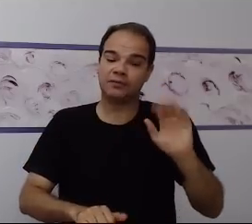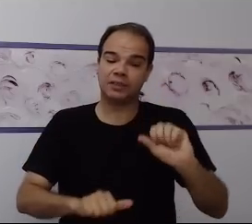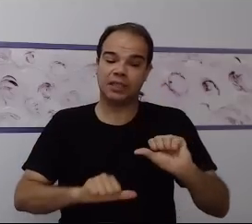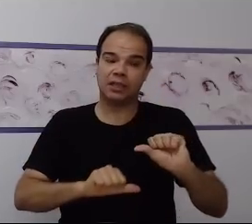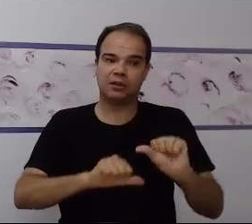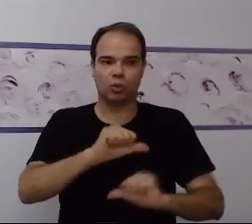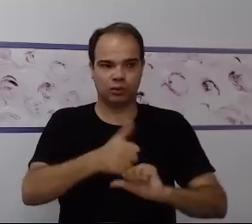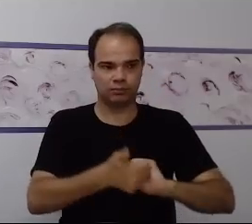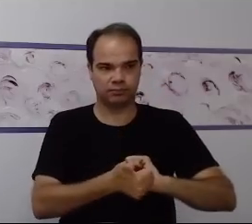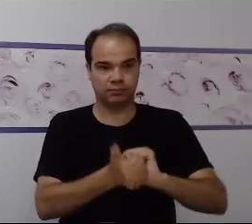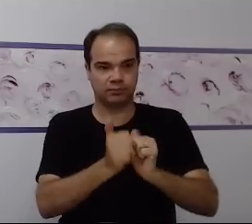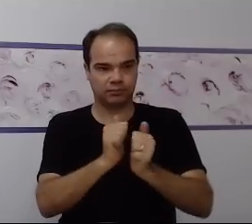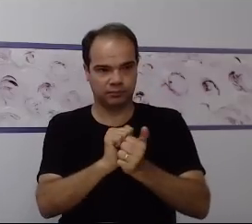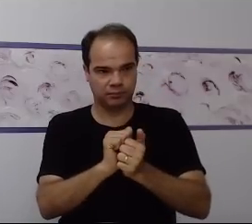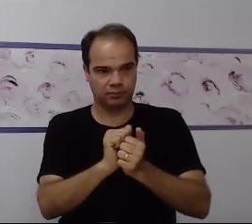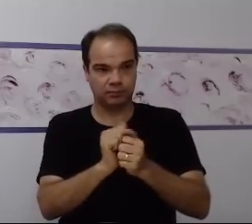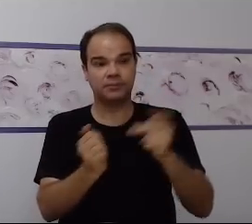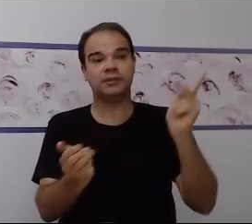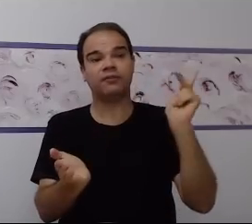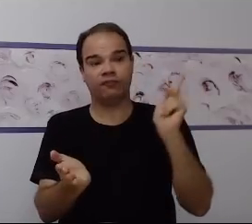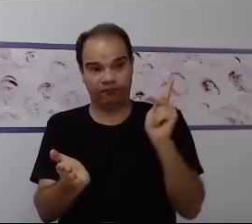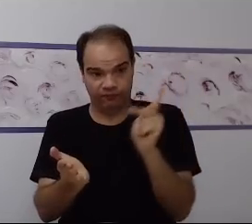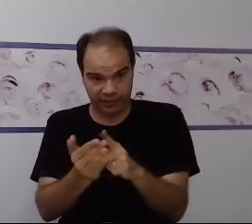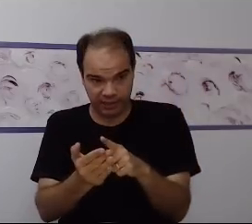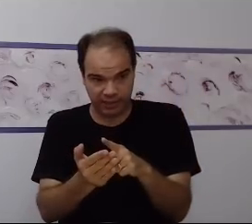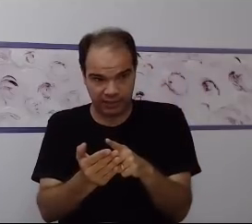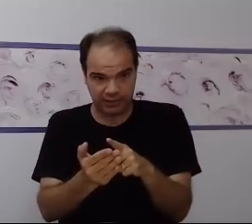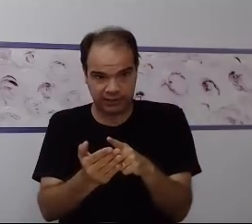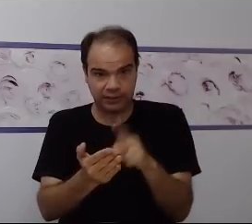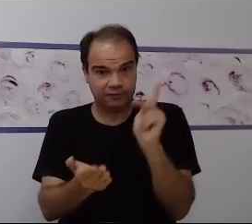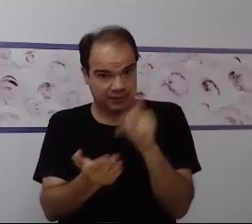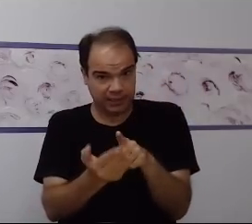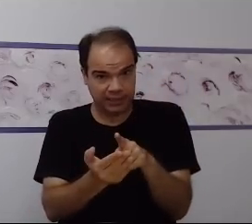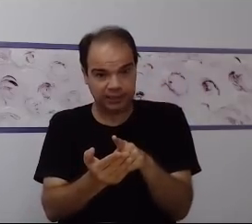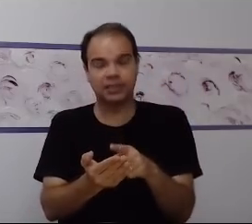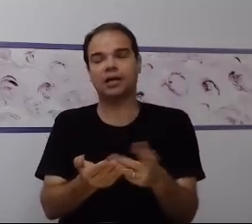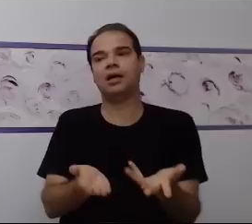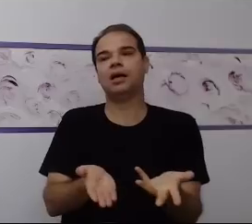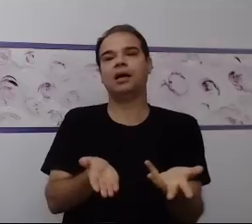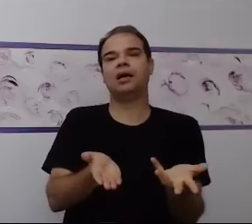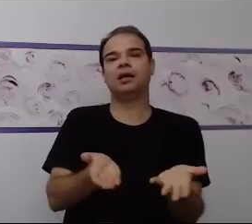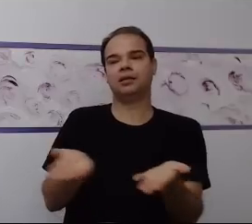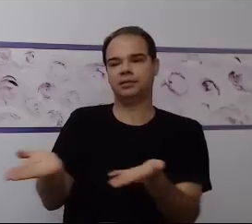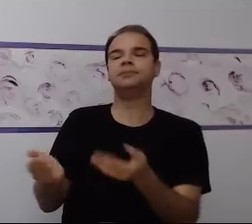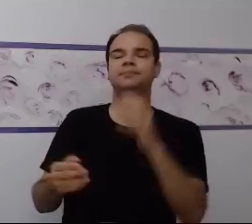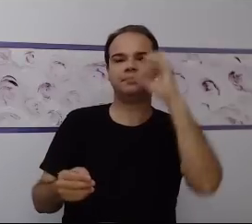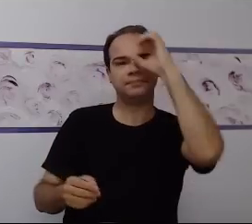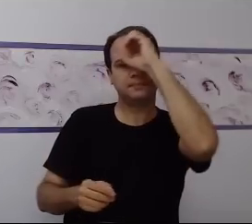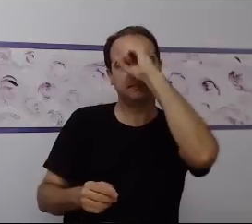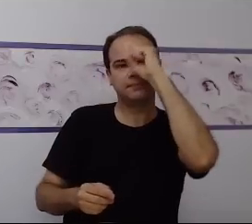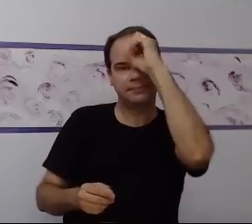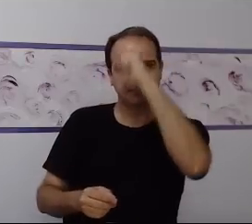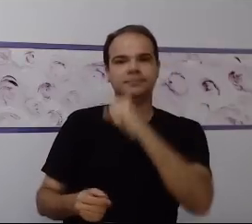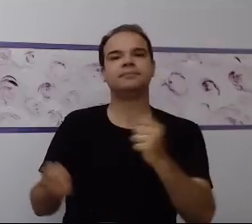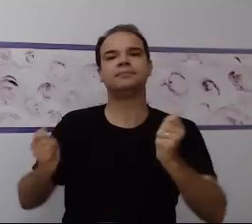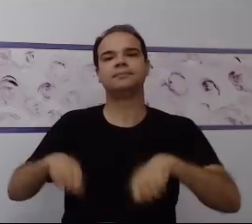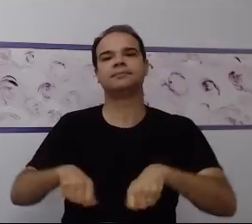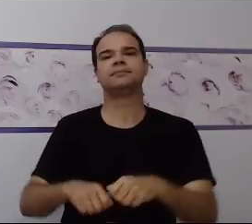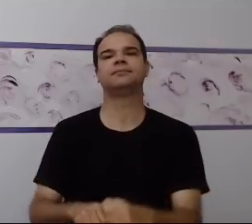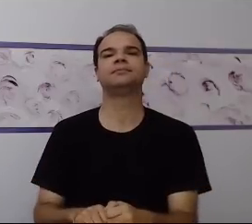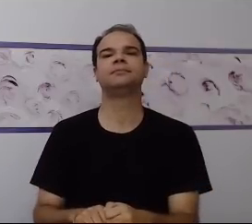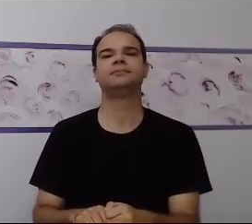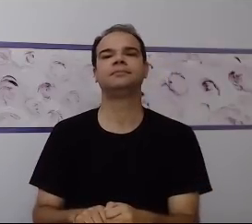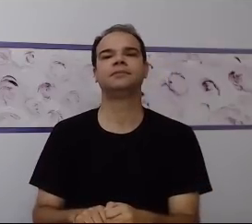você tem que ter a prévia desse entendimento. É uma atividade que ele tenha vivenciado, que ele